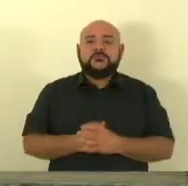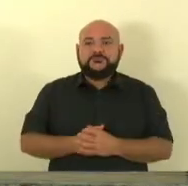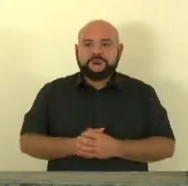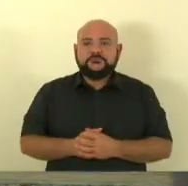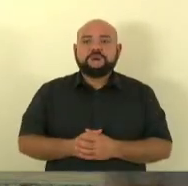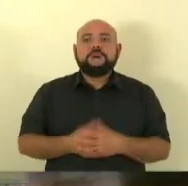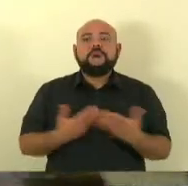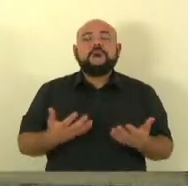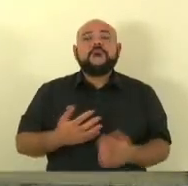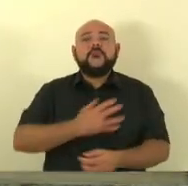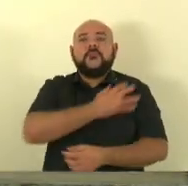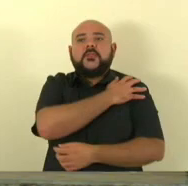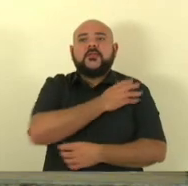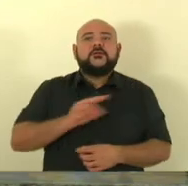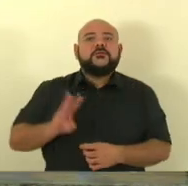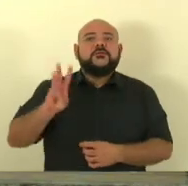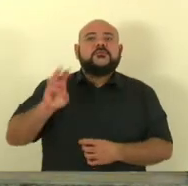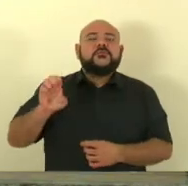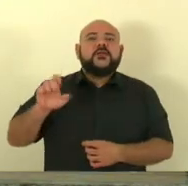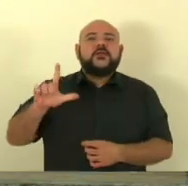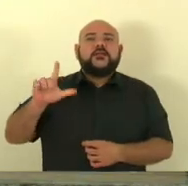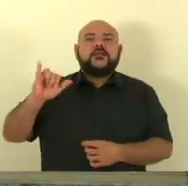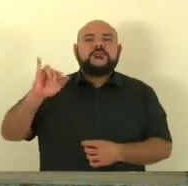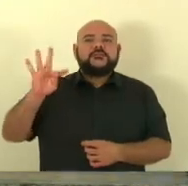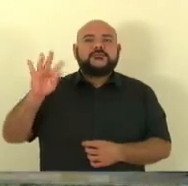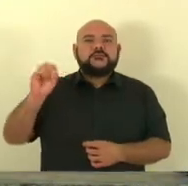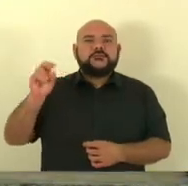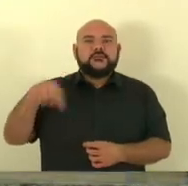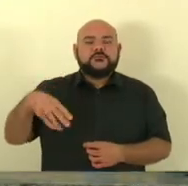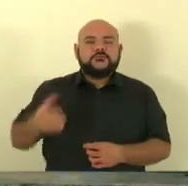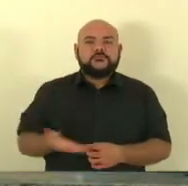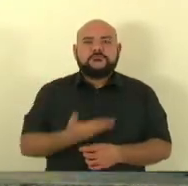Coronel Wellington. V. Exª tem até cinco minutos.